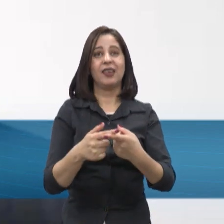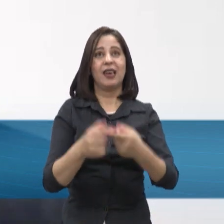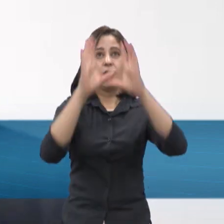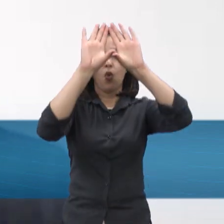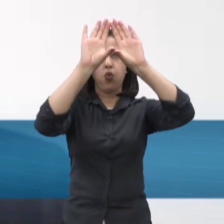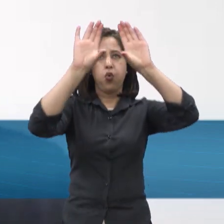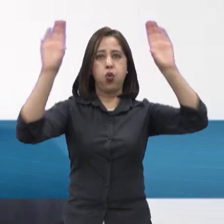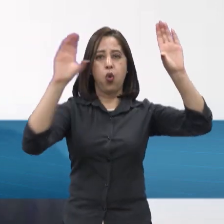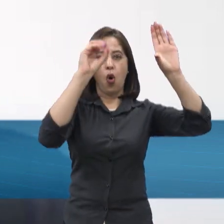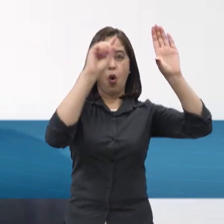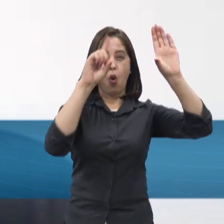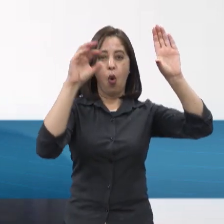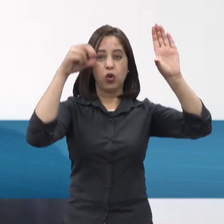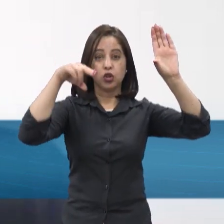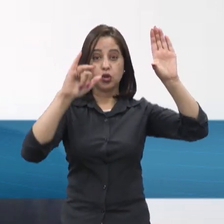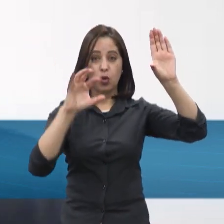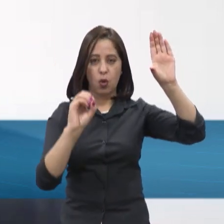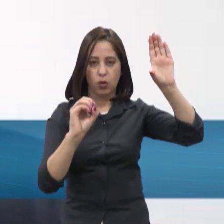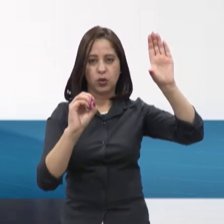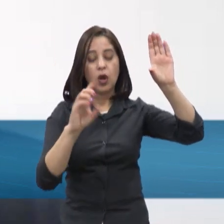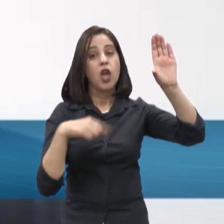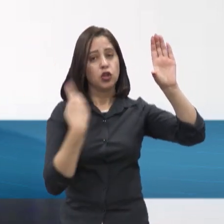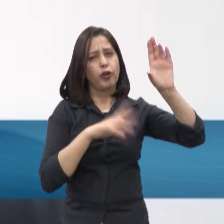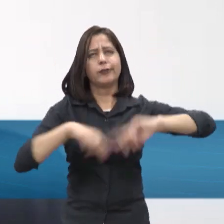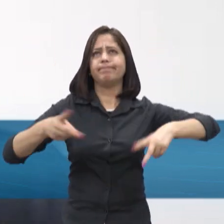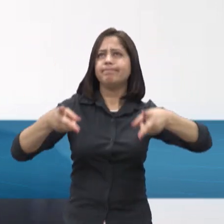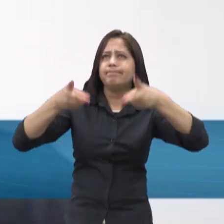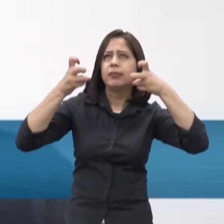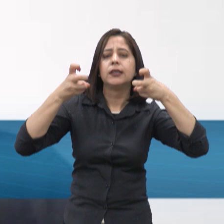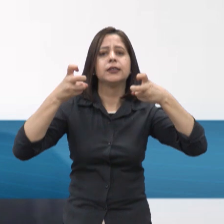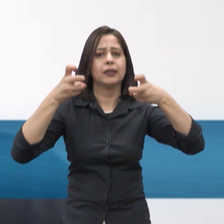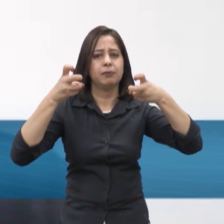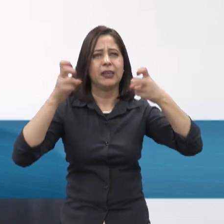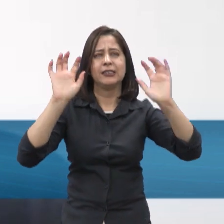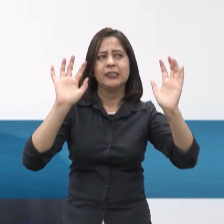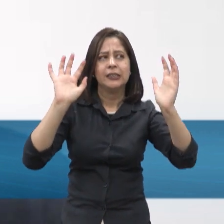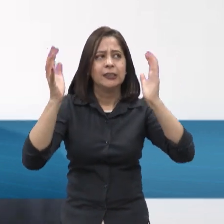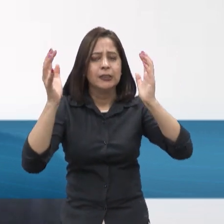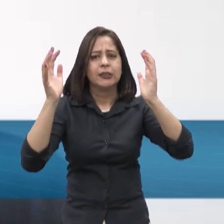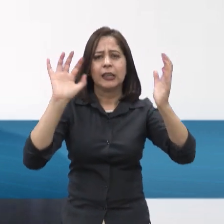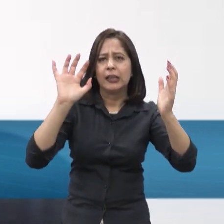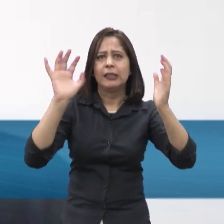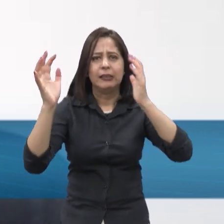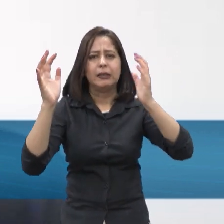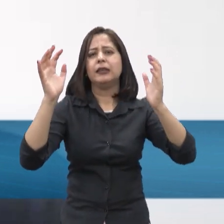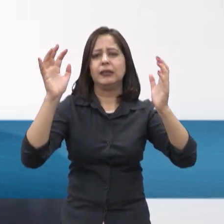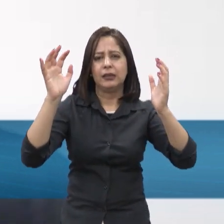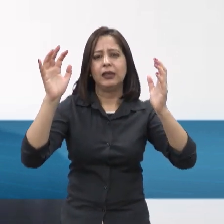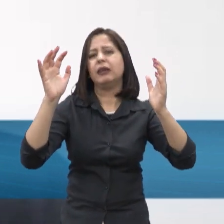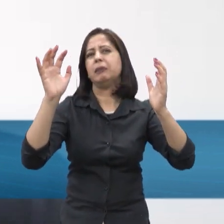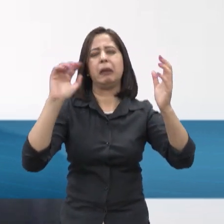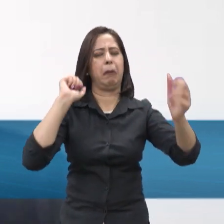o efeito disso na ocorrência cada vez maior de eventos extremos, de alterações